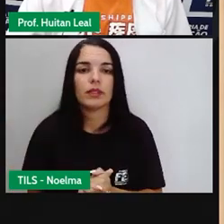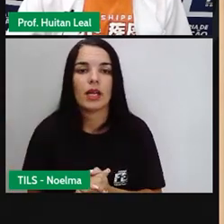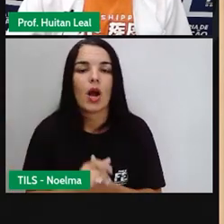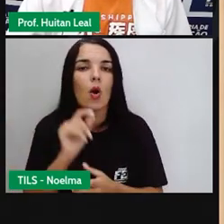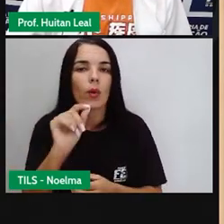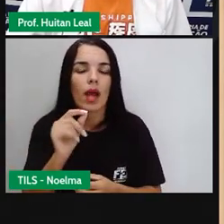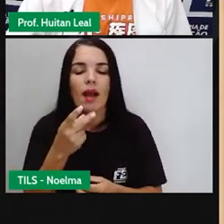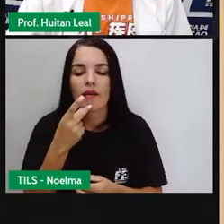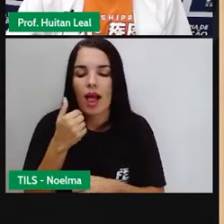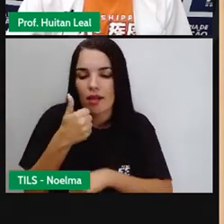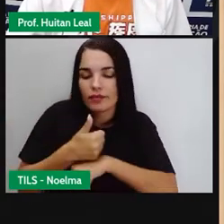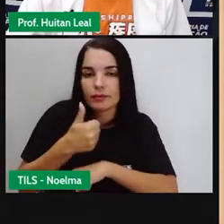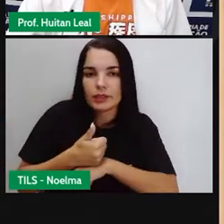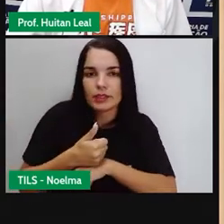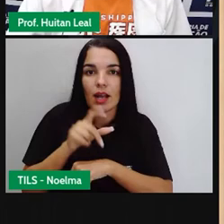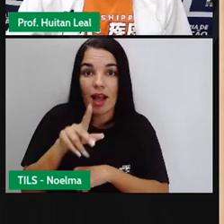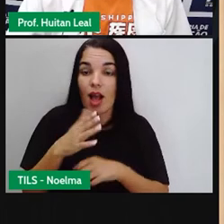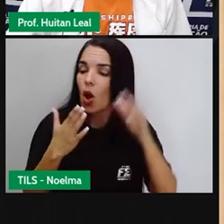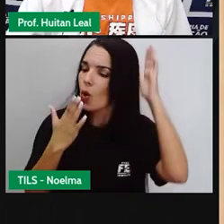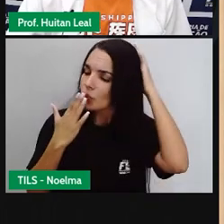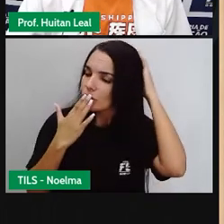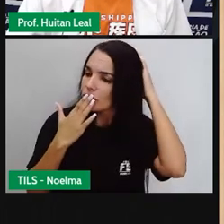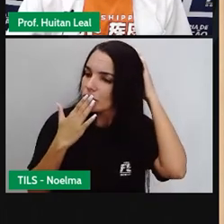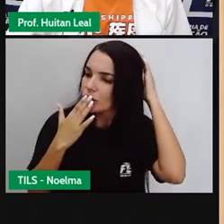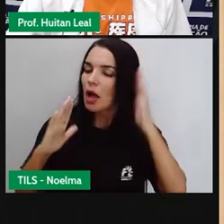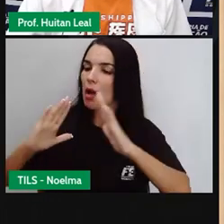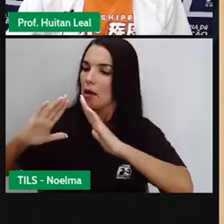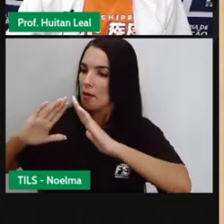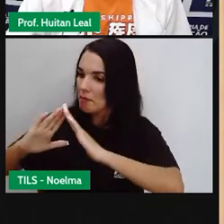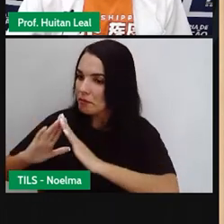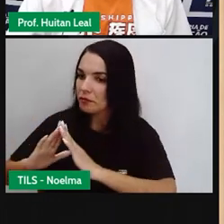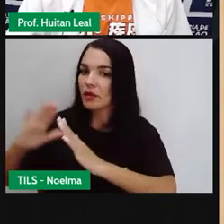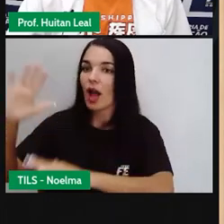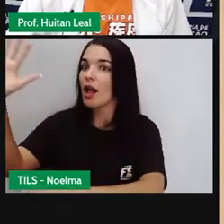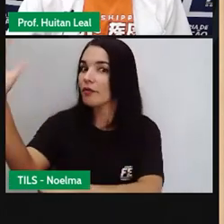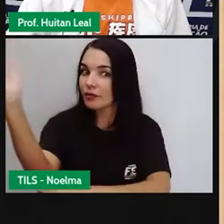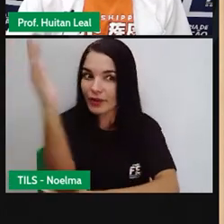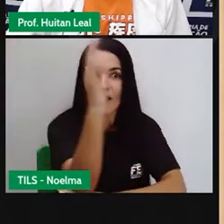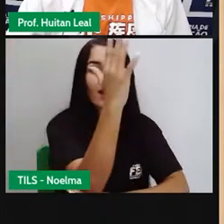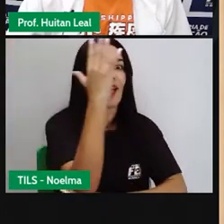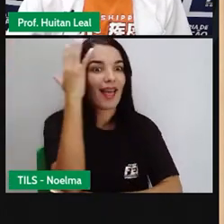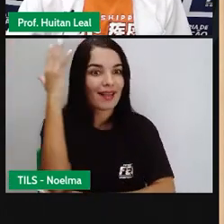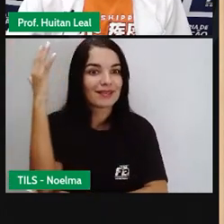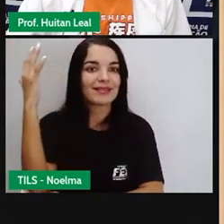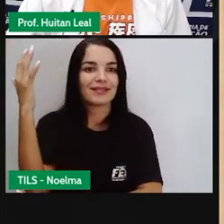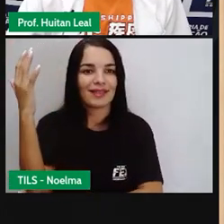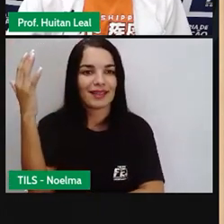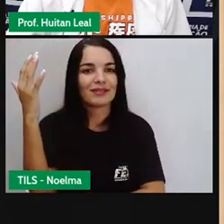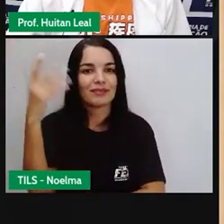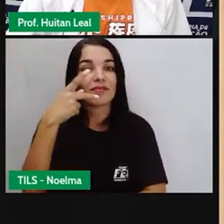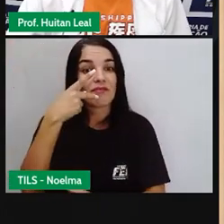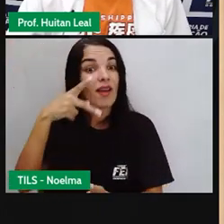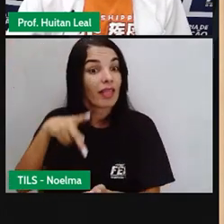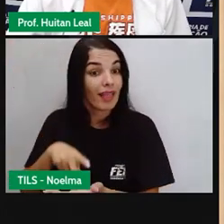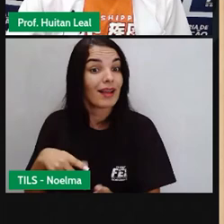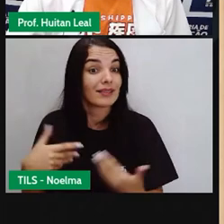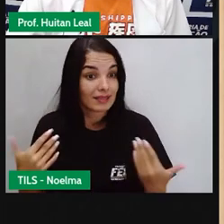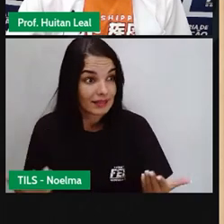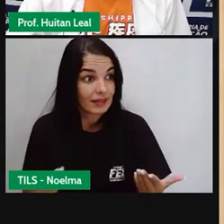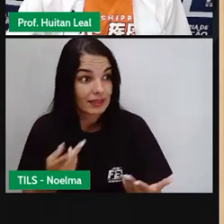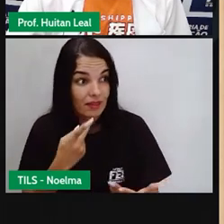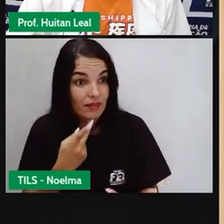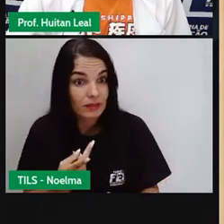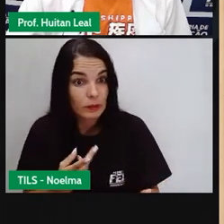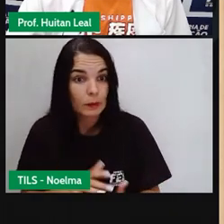afirmativa. Os índios habitam matas e florestas. Então, estou fazendo uma afirmação positiva.